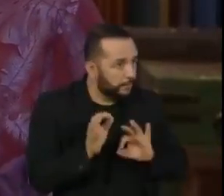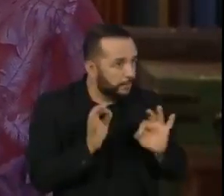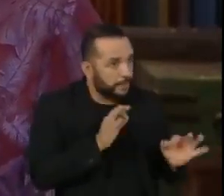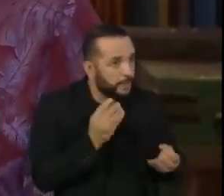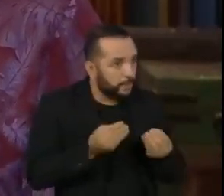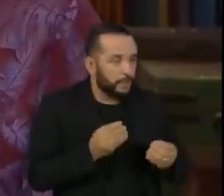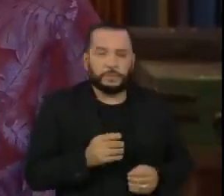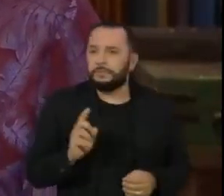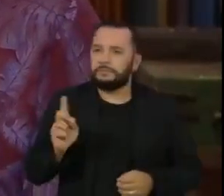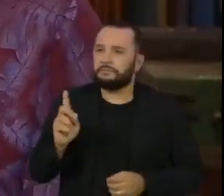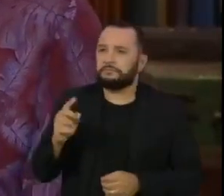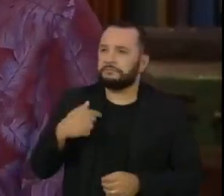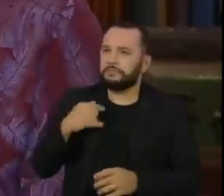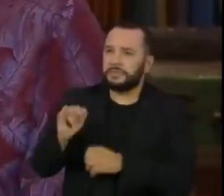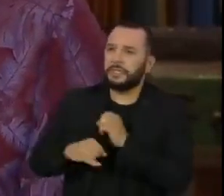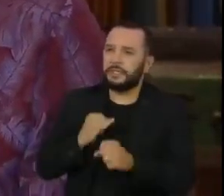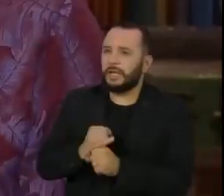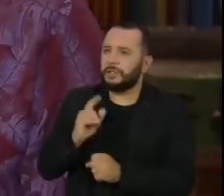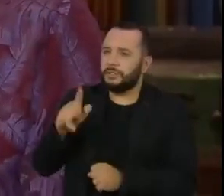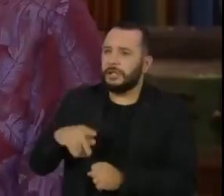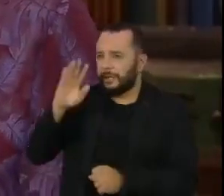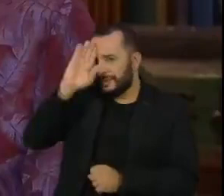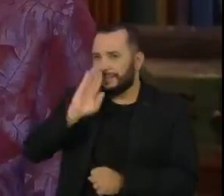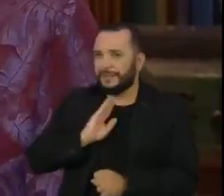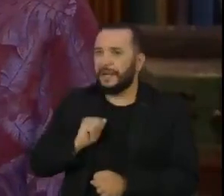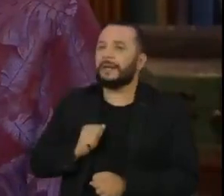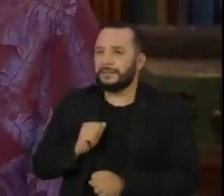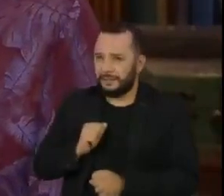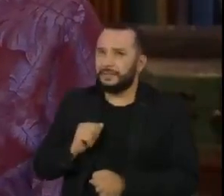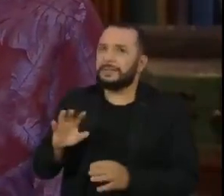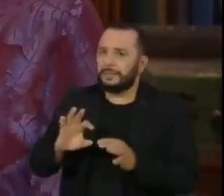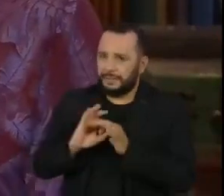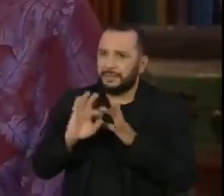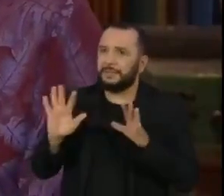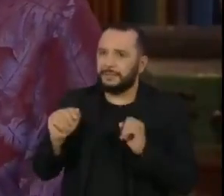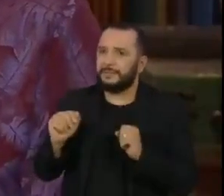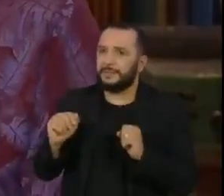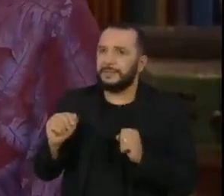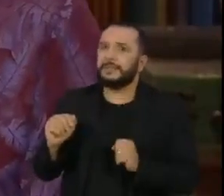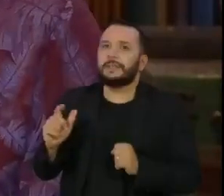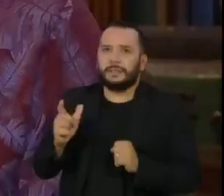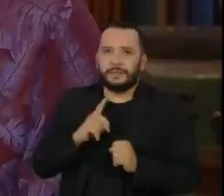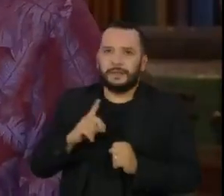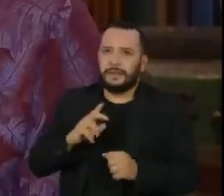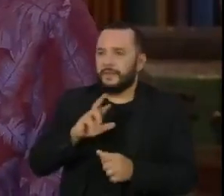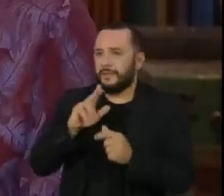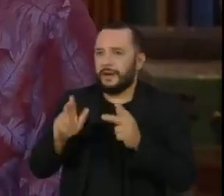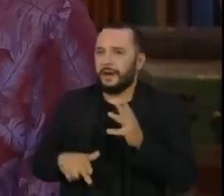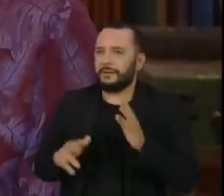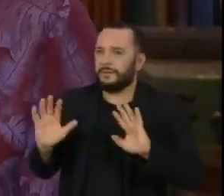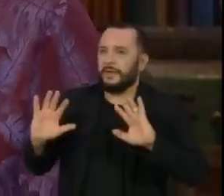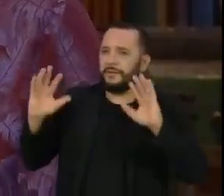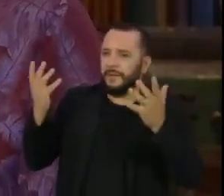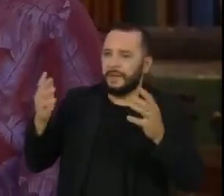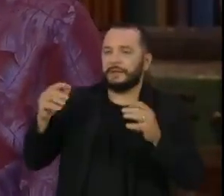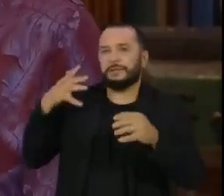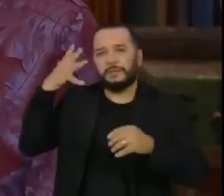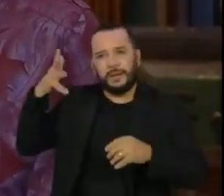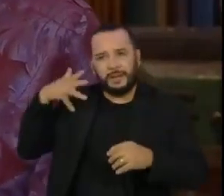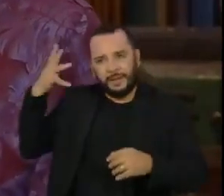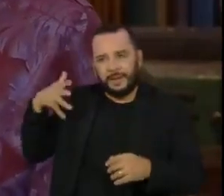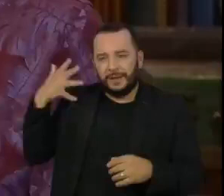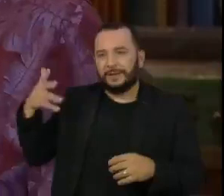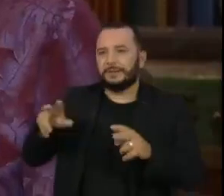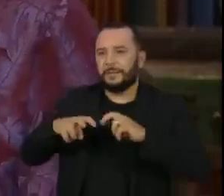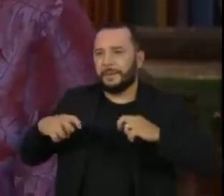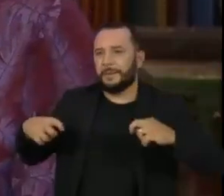que funciona? Não, a programação online é totalmente gratuita, está disponível, né? Tem uma série de eventos, palestras,